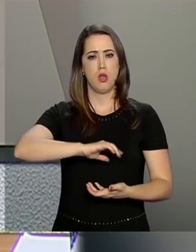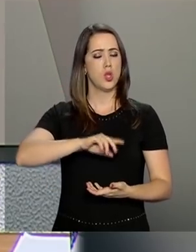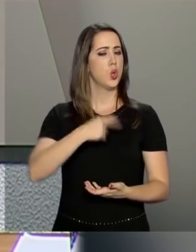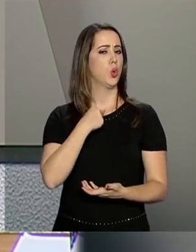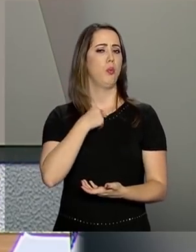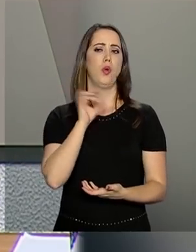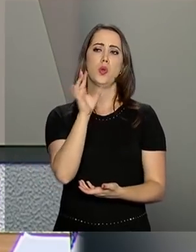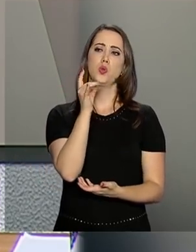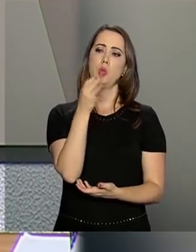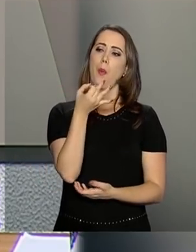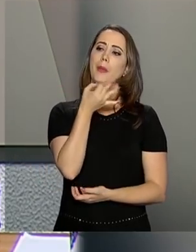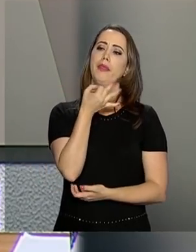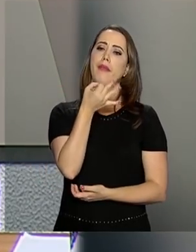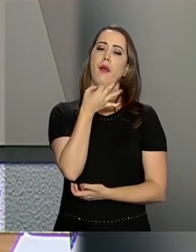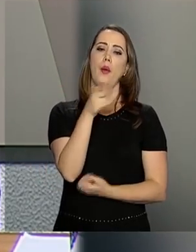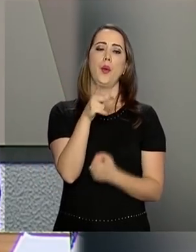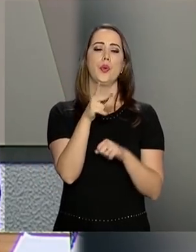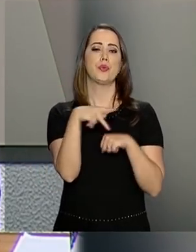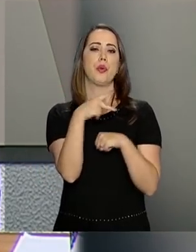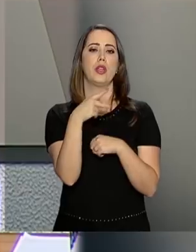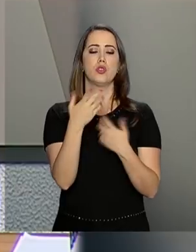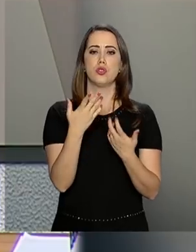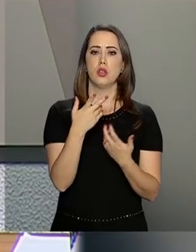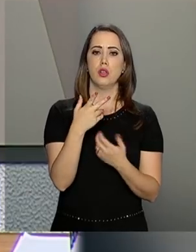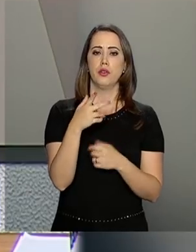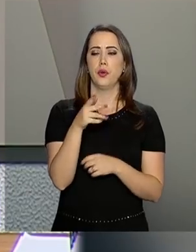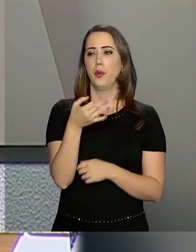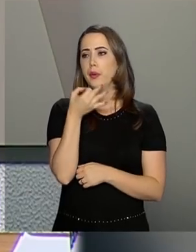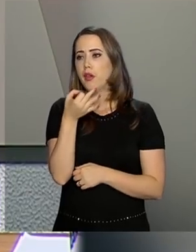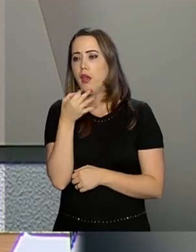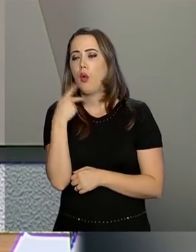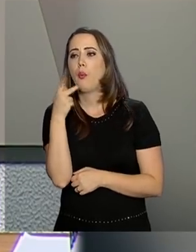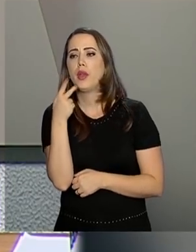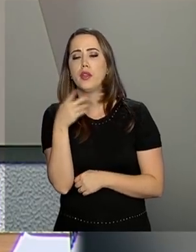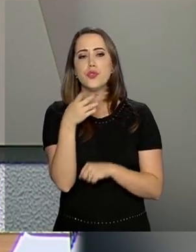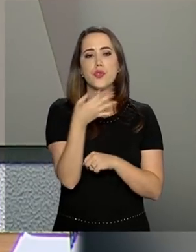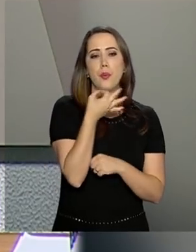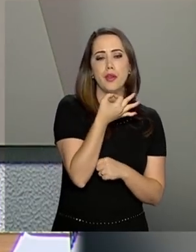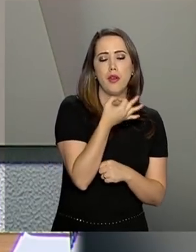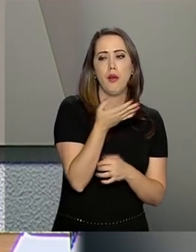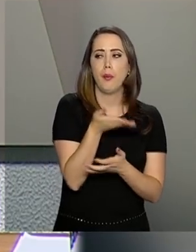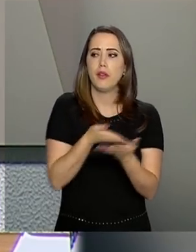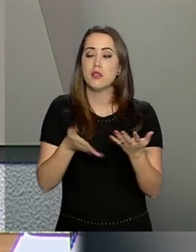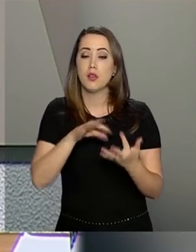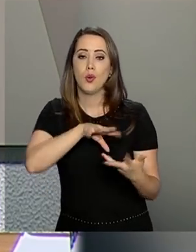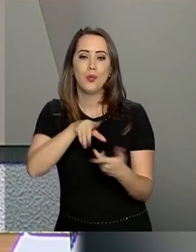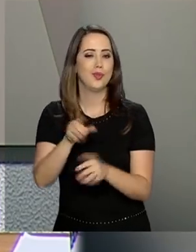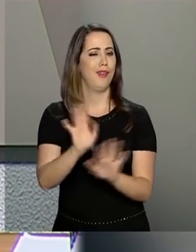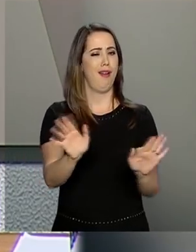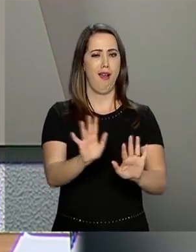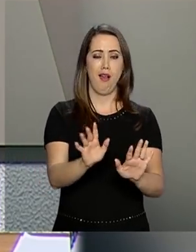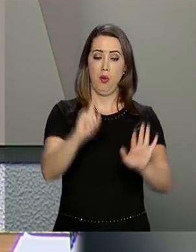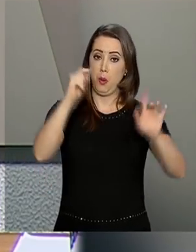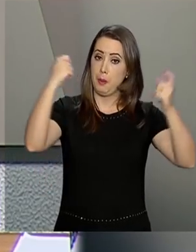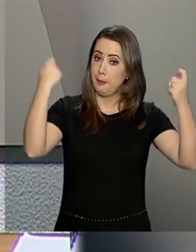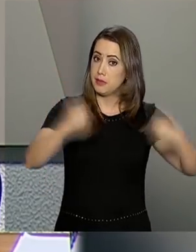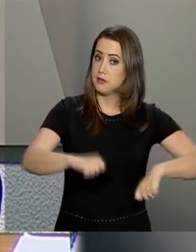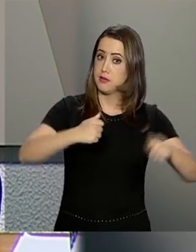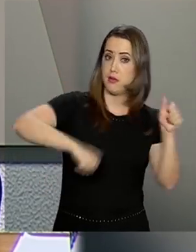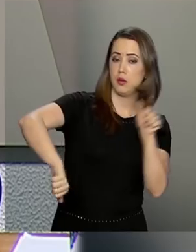consultoria de política externa a qual o governo recorre para se relacionar com o mundo, mas que seja uma